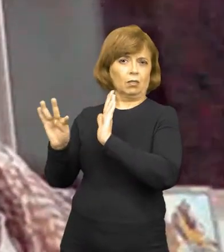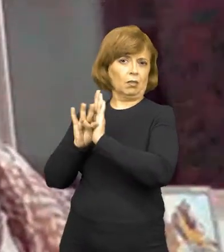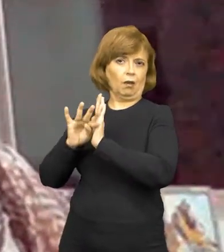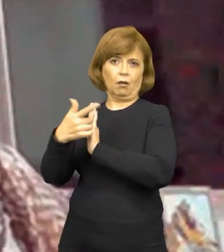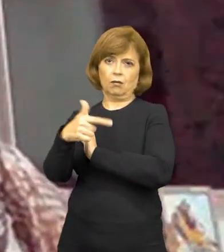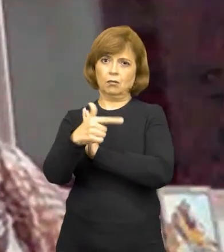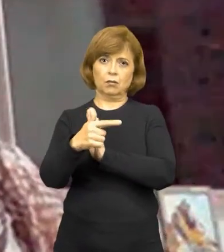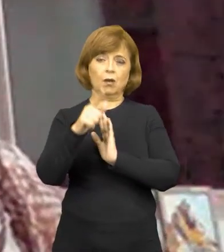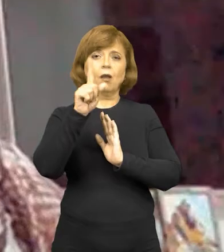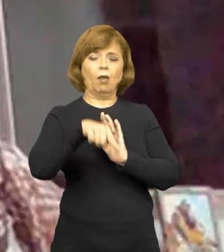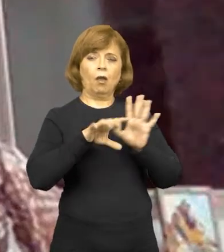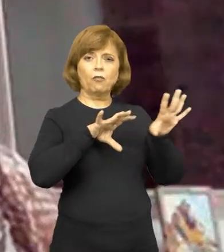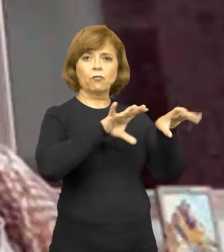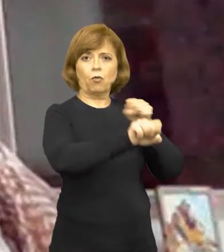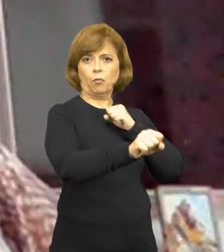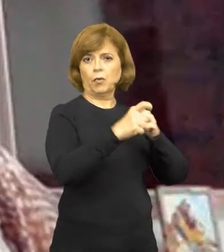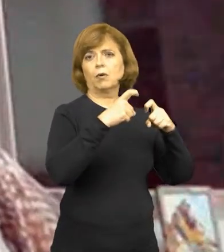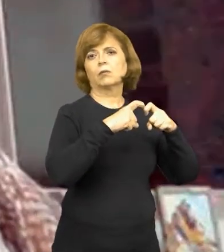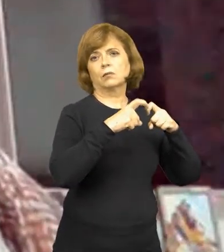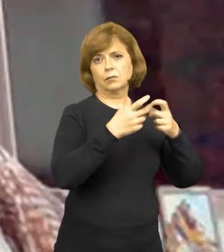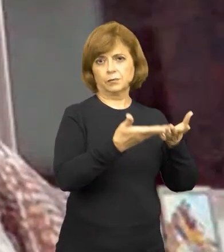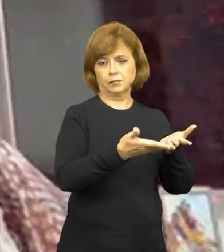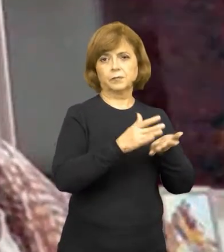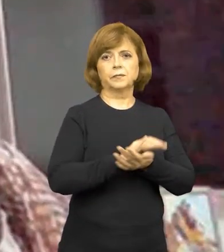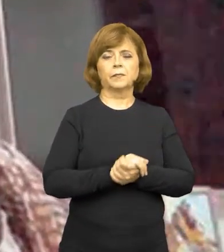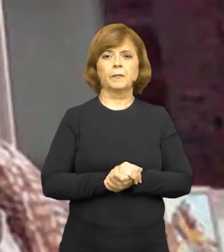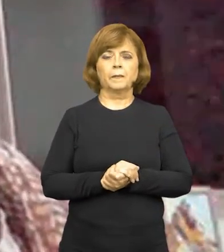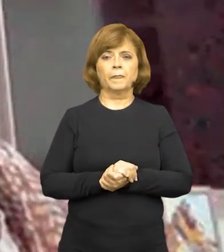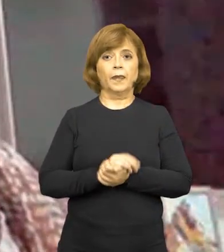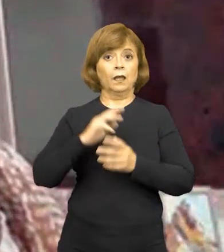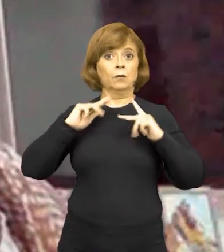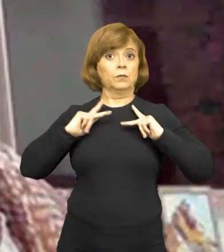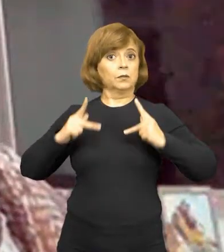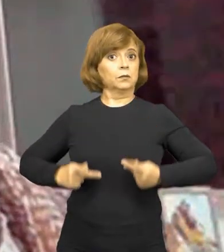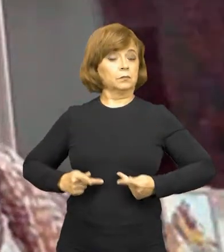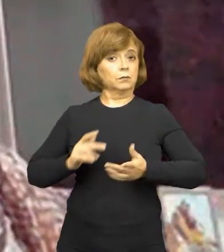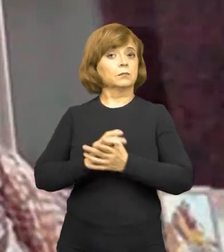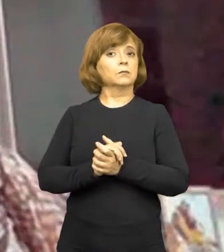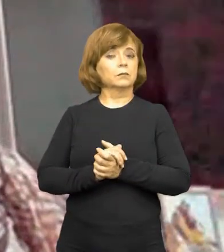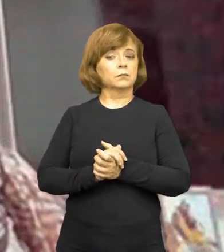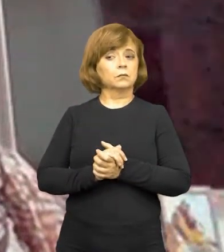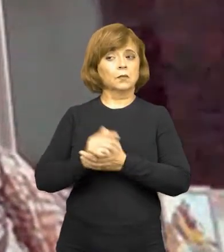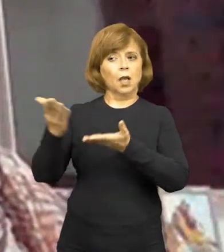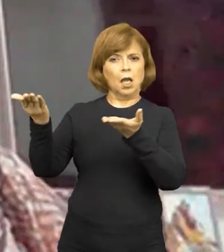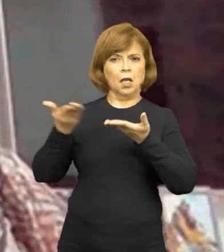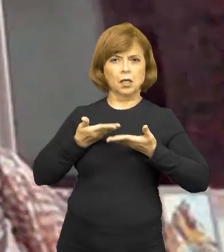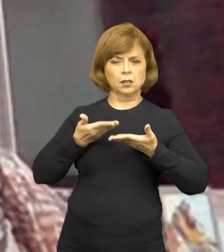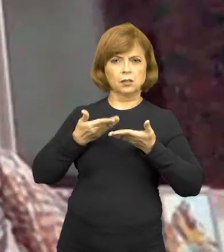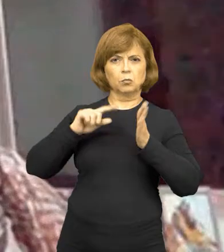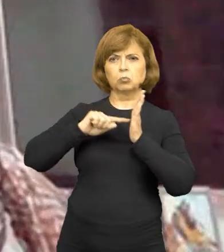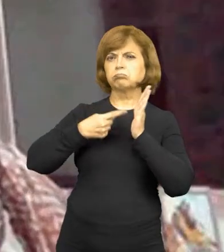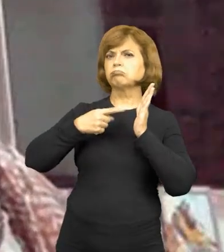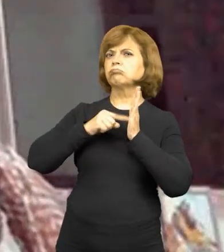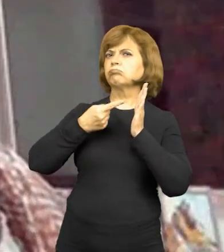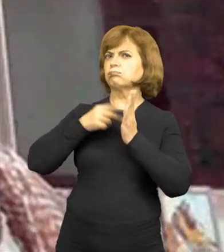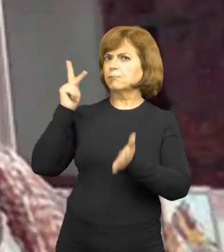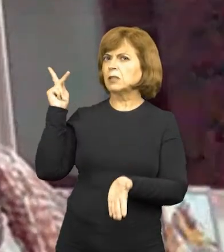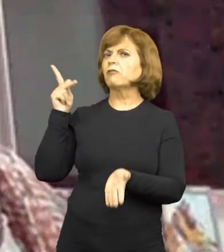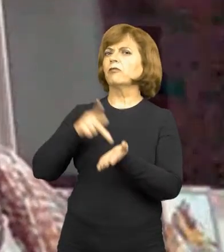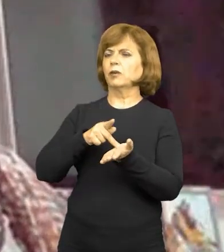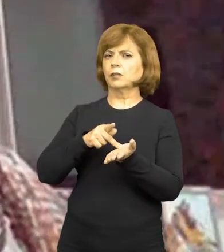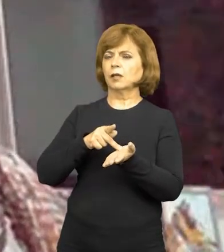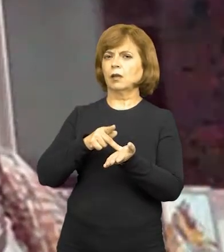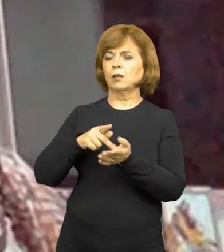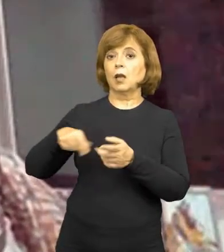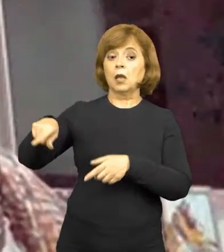profissionais formados em medicina. O Ministério Público recebeu várias notícias de fato de que